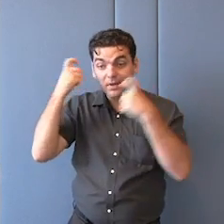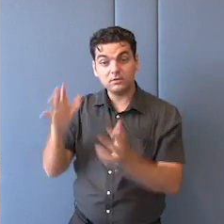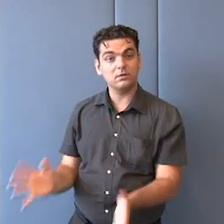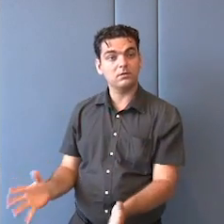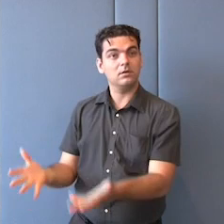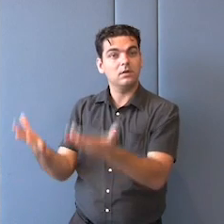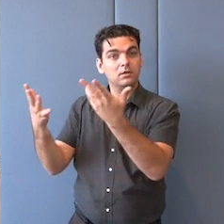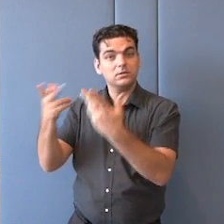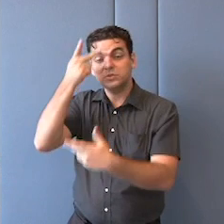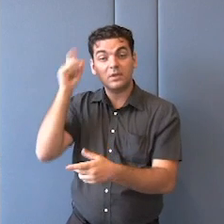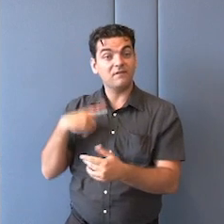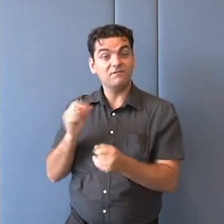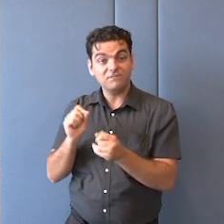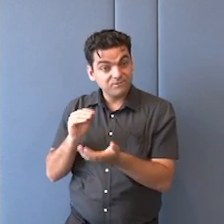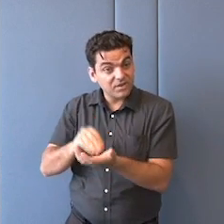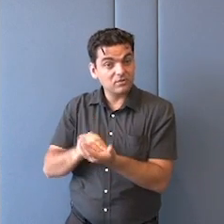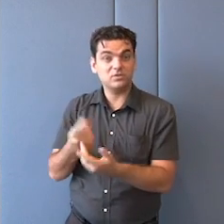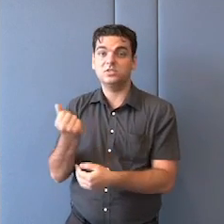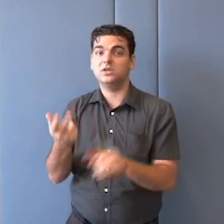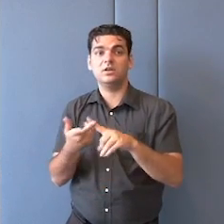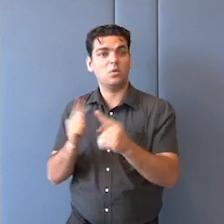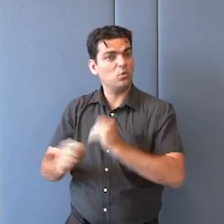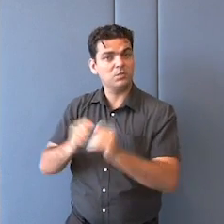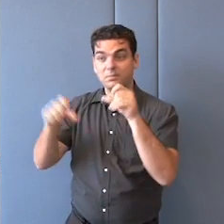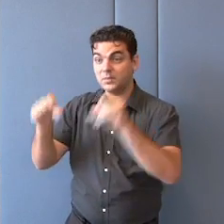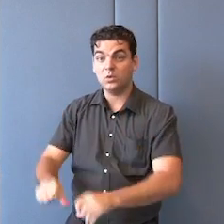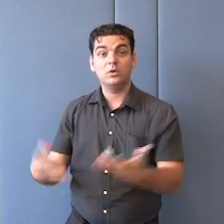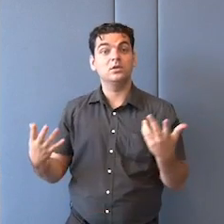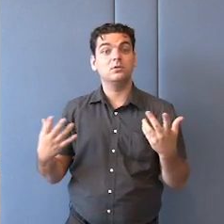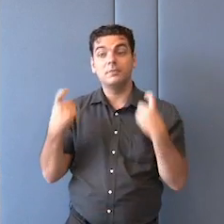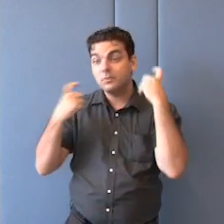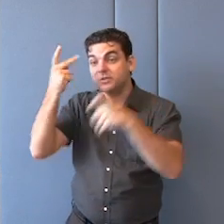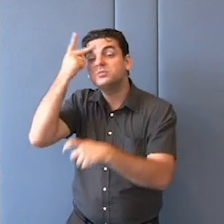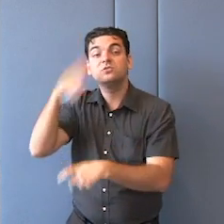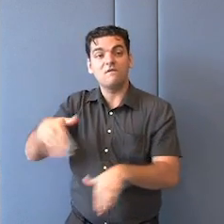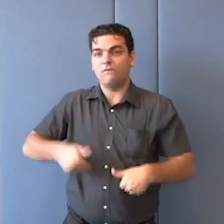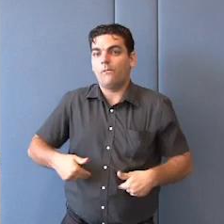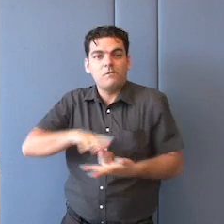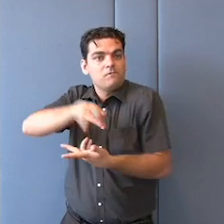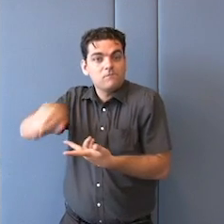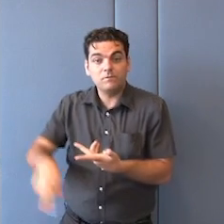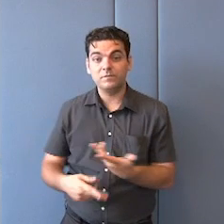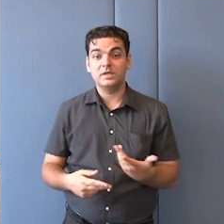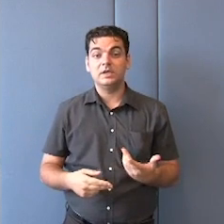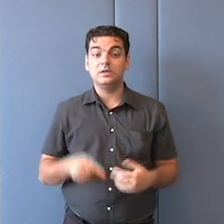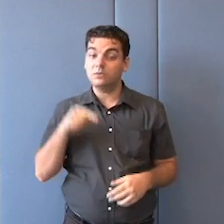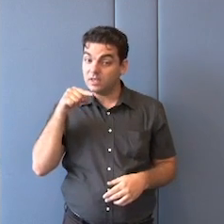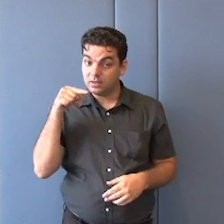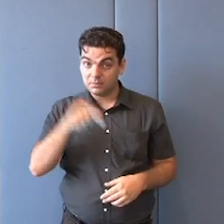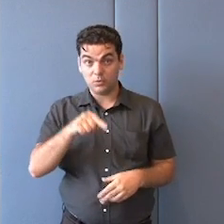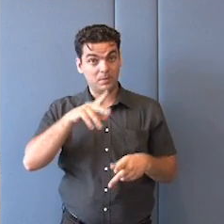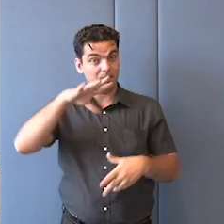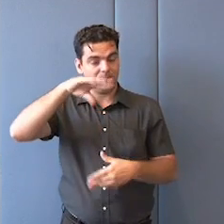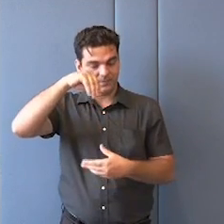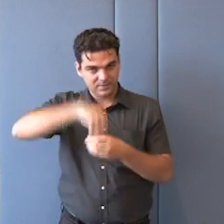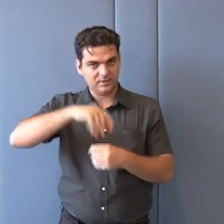econômico, que é um desafio muito comum nosso também, existe um sentimento de soberania, de uma vontade de